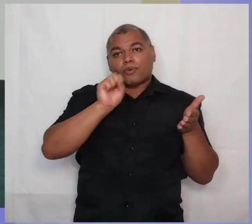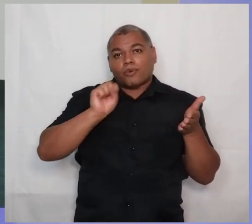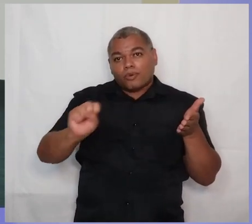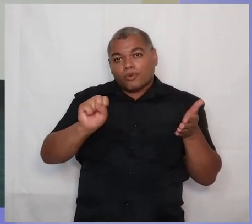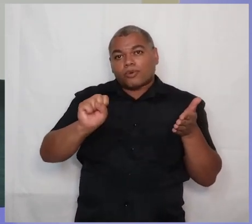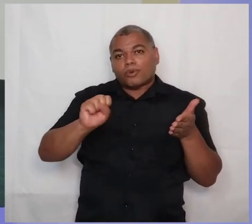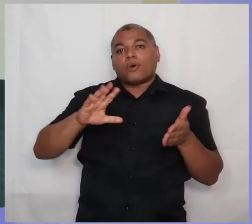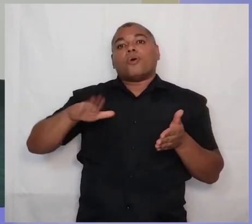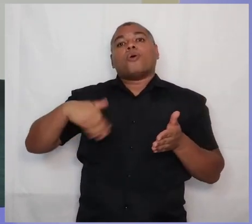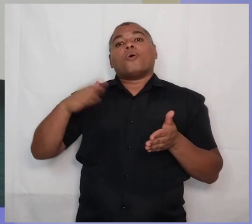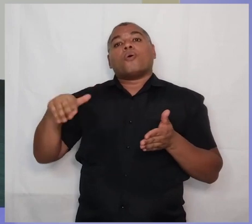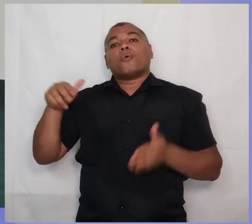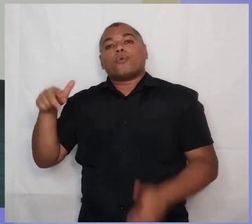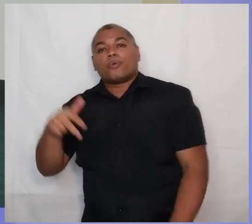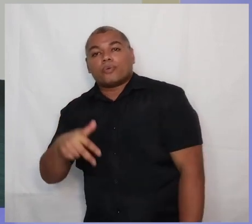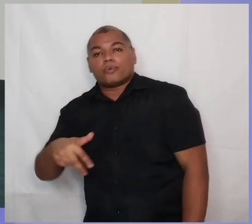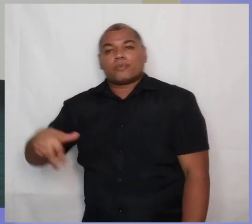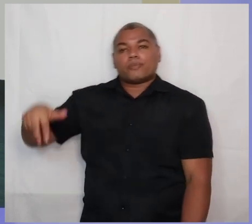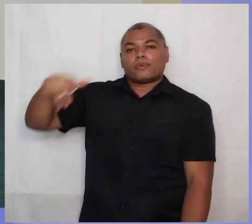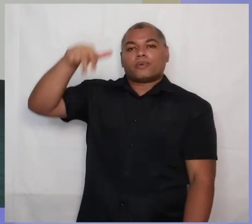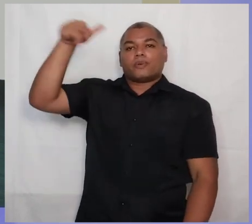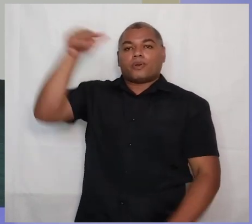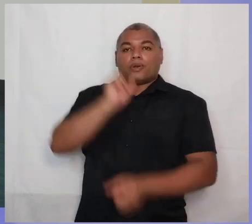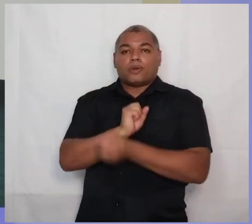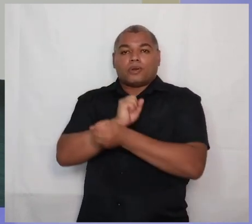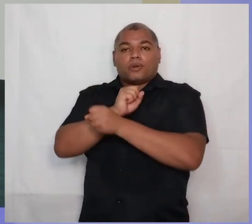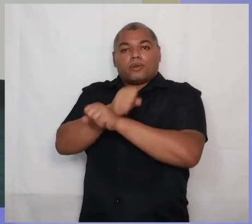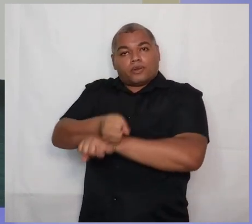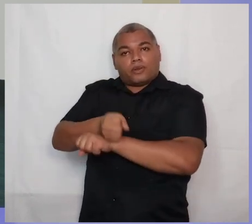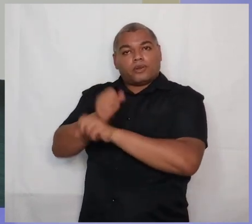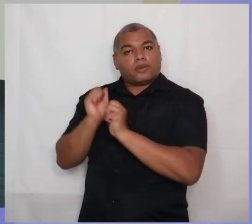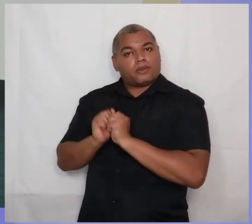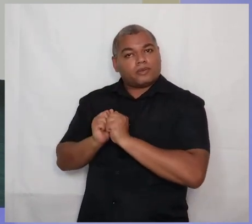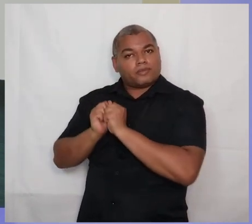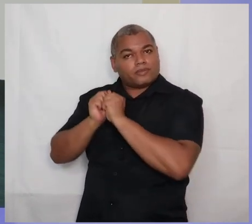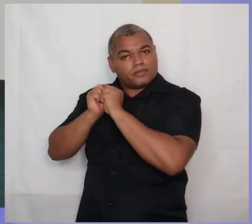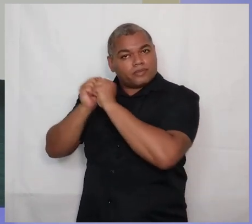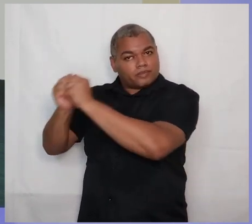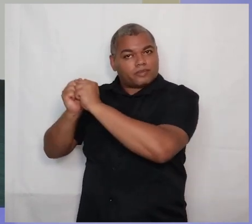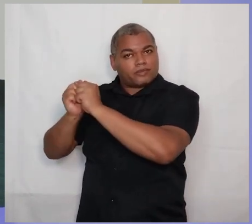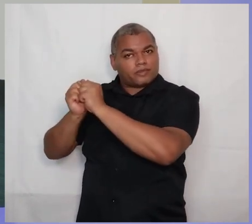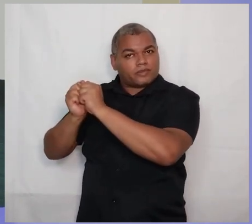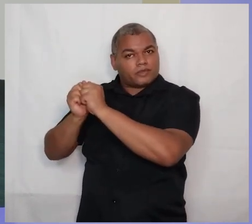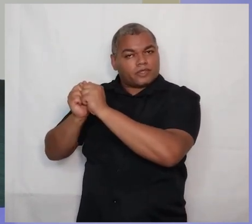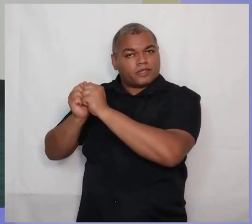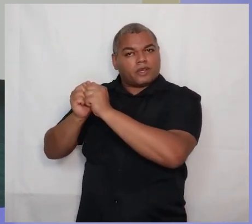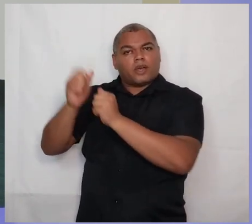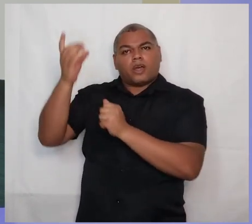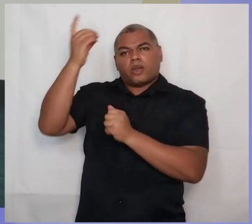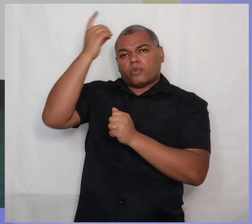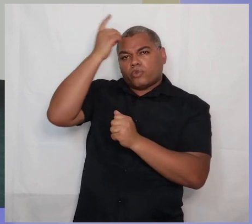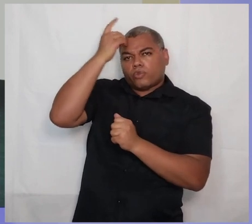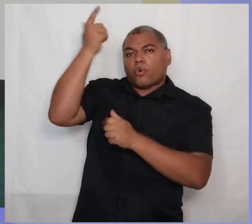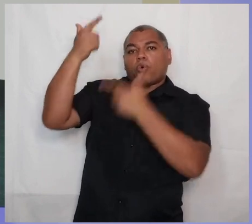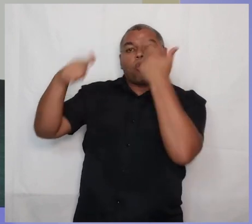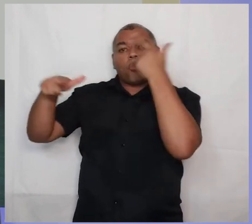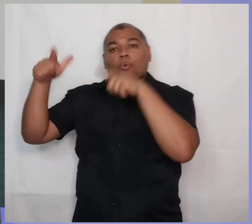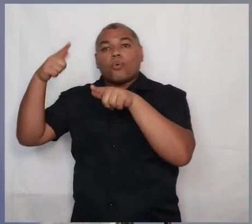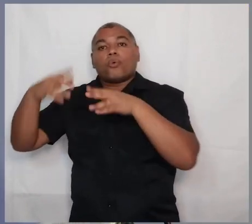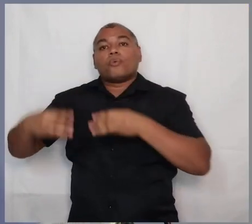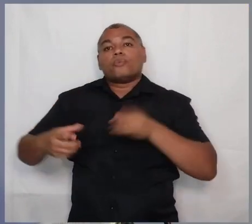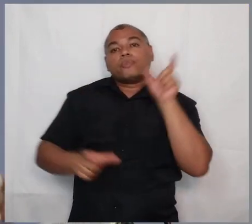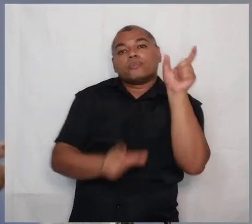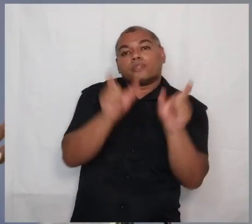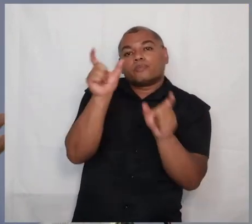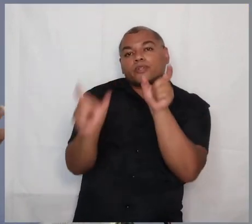Quando ele subiu às alturas, levou o cativo, o cativeiro e concedeu dons aos homens.